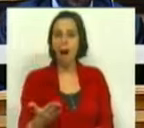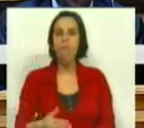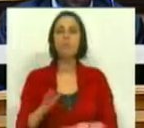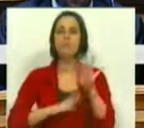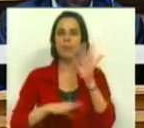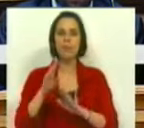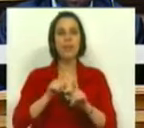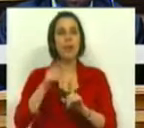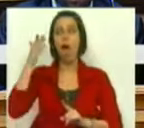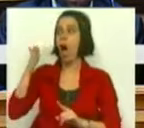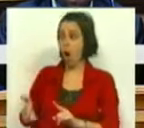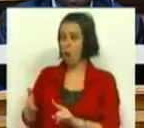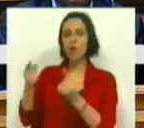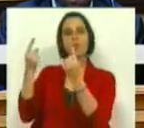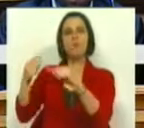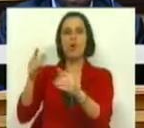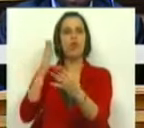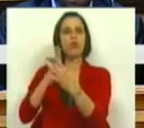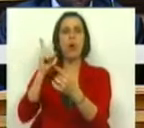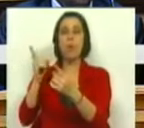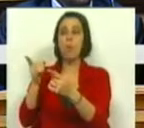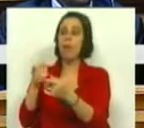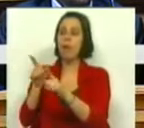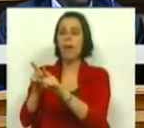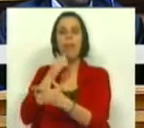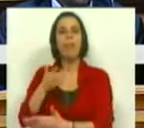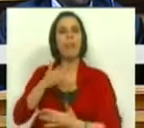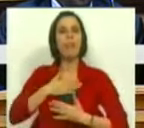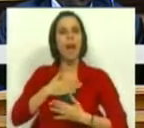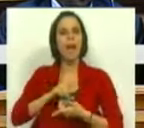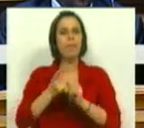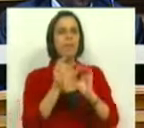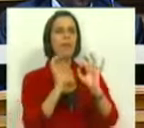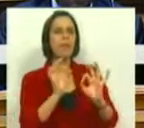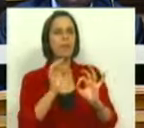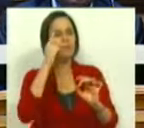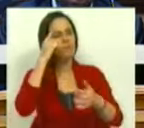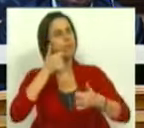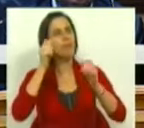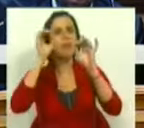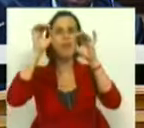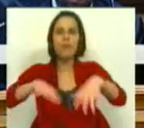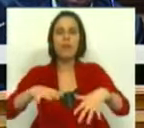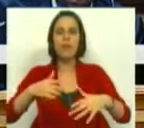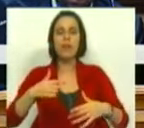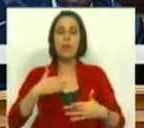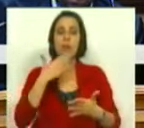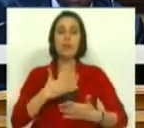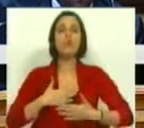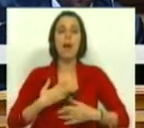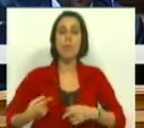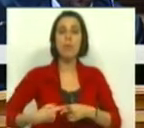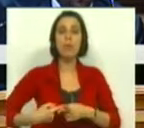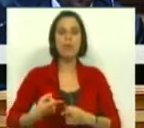para fazer da austeridade apenas e só um instrumento ao serviço do verdadeiro fim que nos motiva